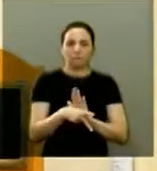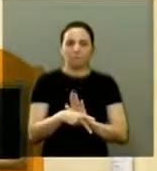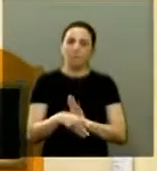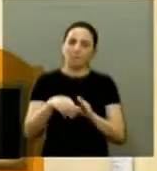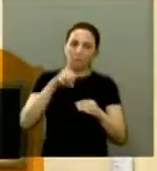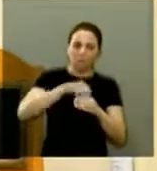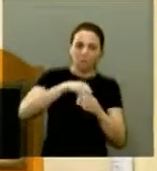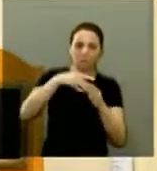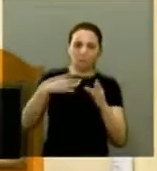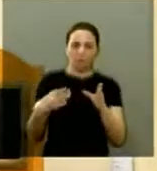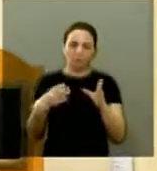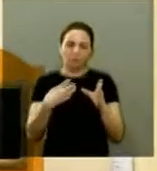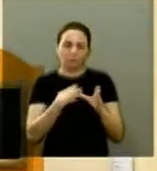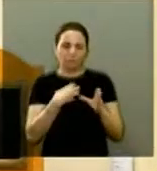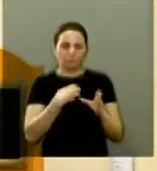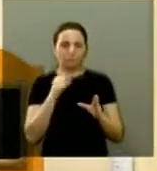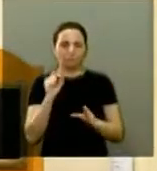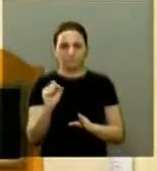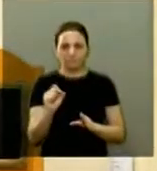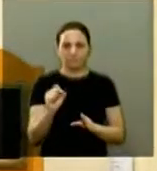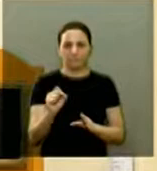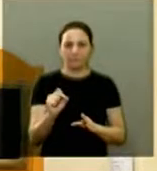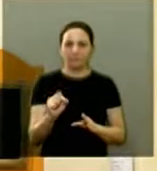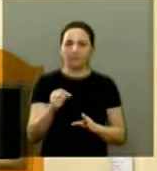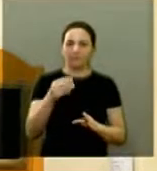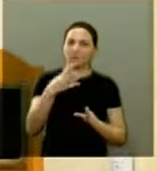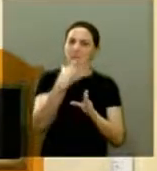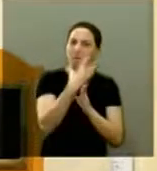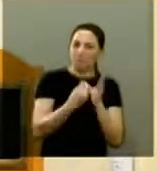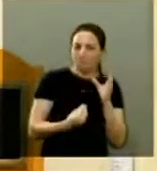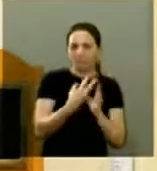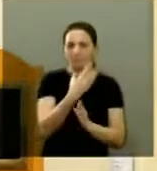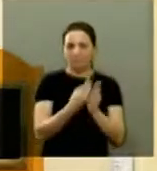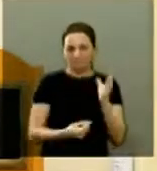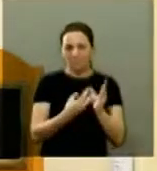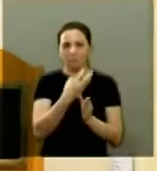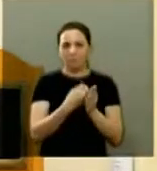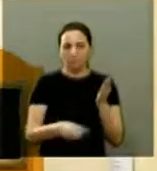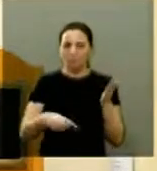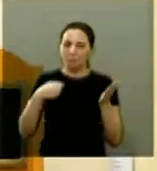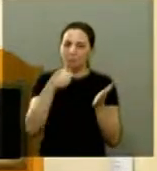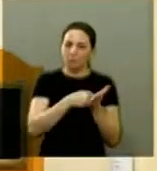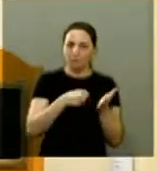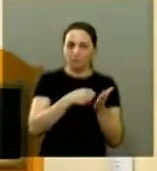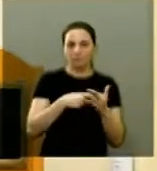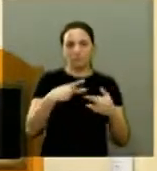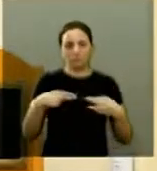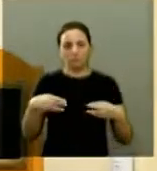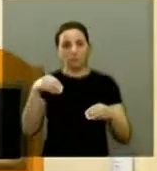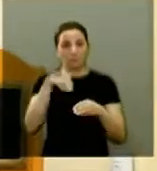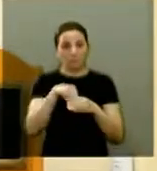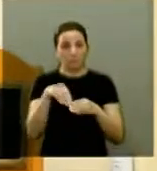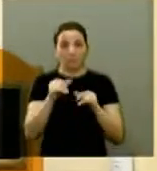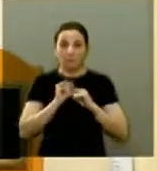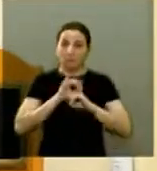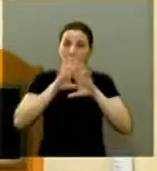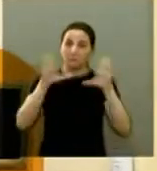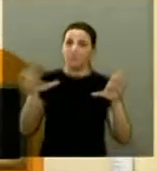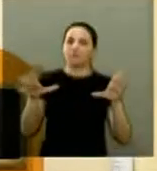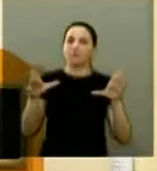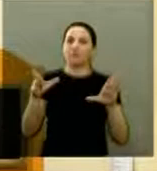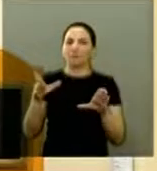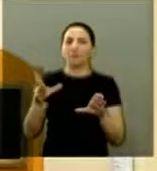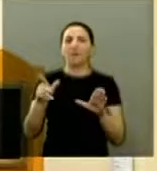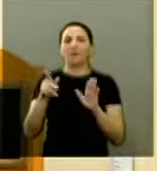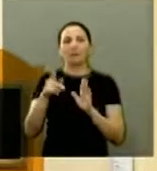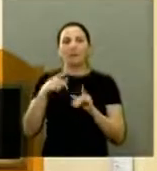entanto, algumas coisas se mostraram a mais pura repetição ou a confirmação de algumas coisas. Nessa campanha ficou claro que os grandes partidos